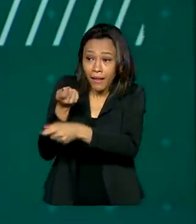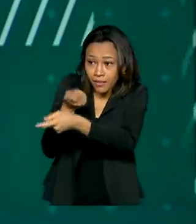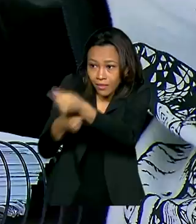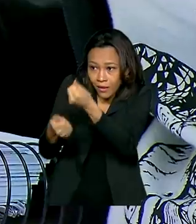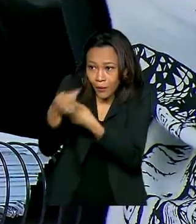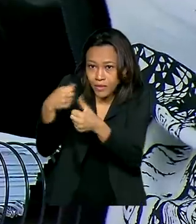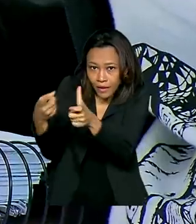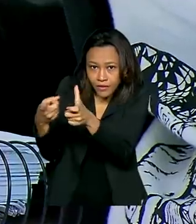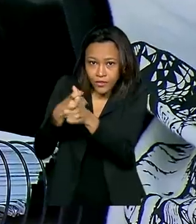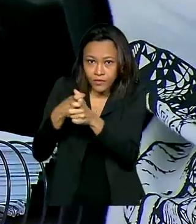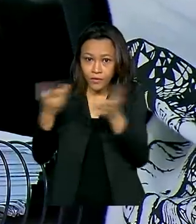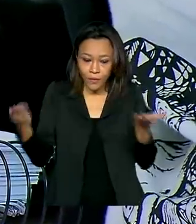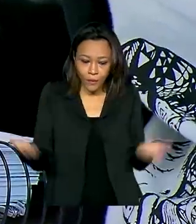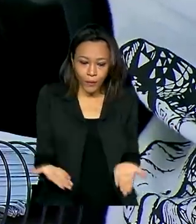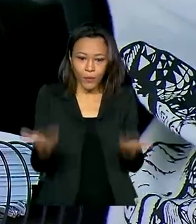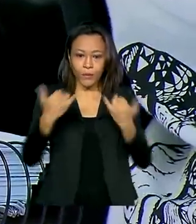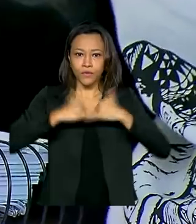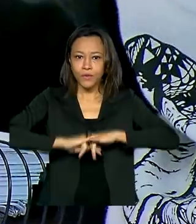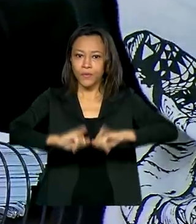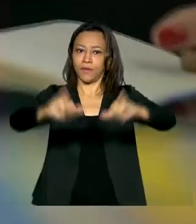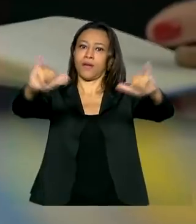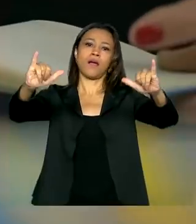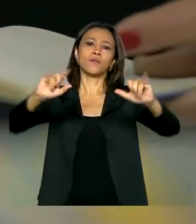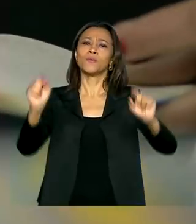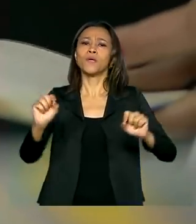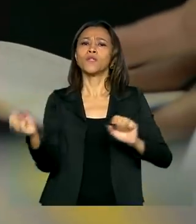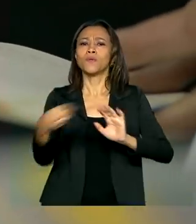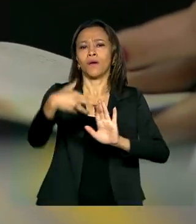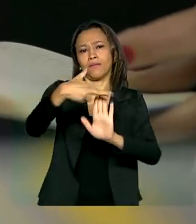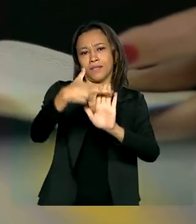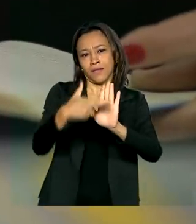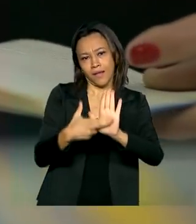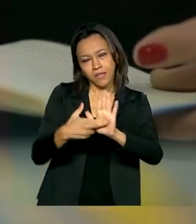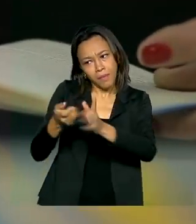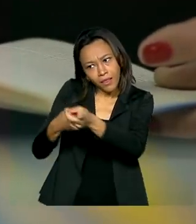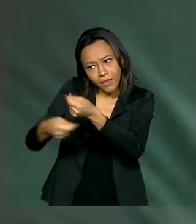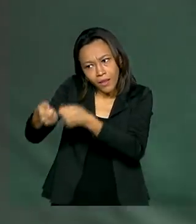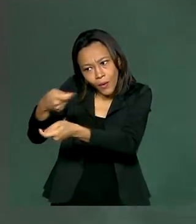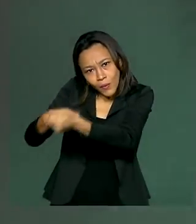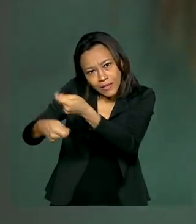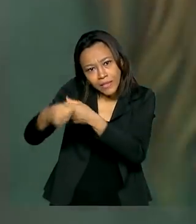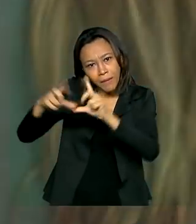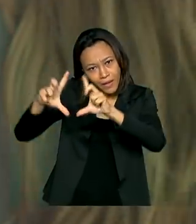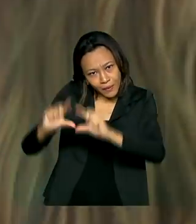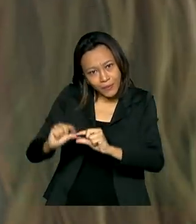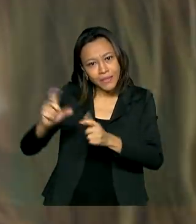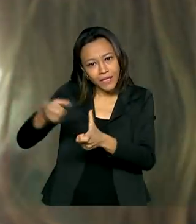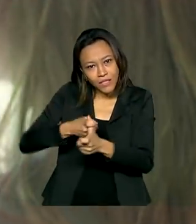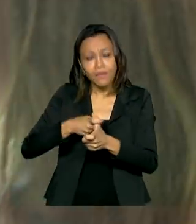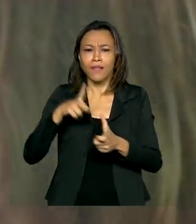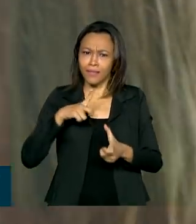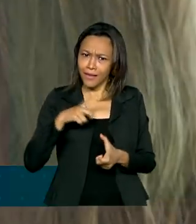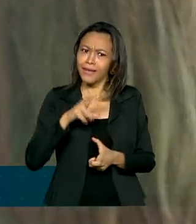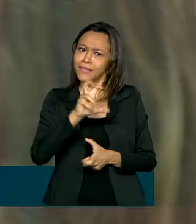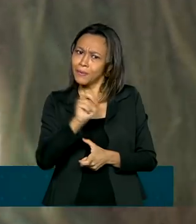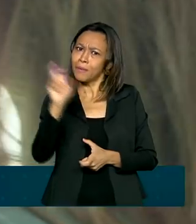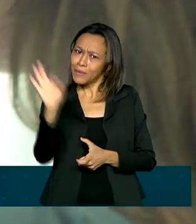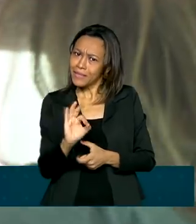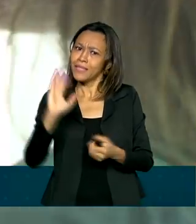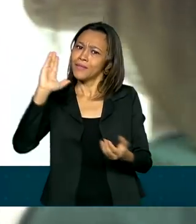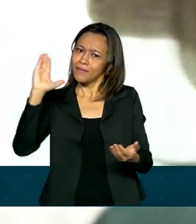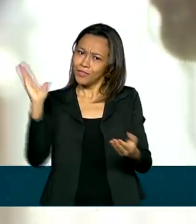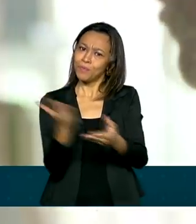Foram publicadas hoje, no Diário Oficial da União, novas normas para o acordo. Há descontos de até 100% na multa.